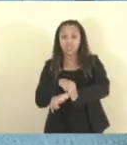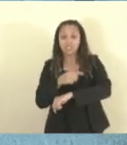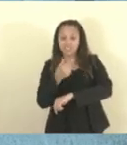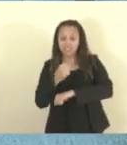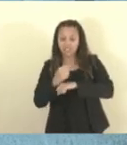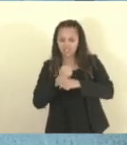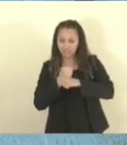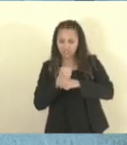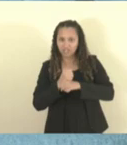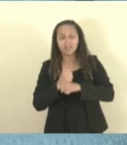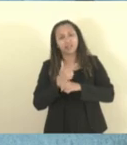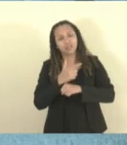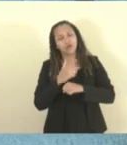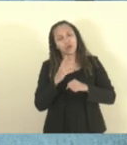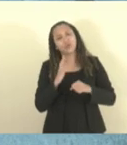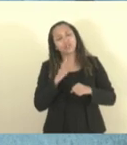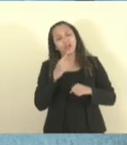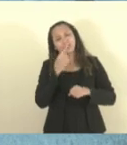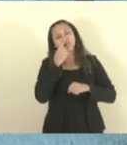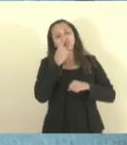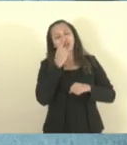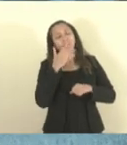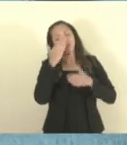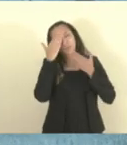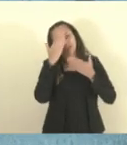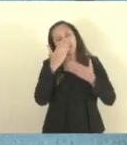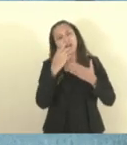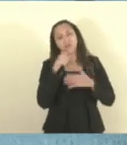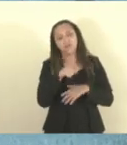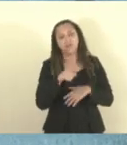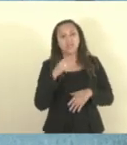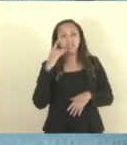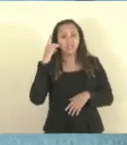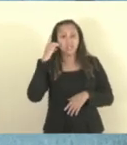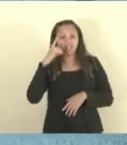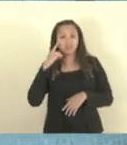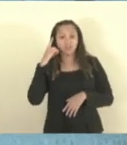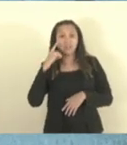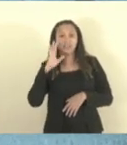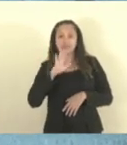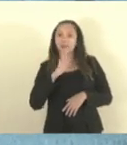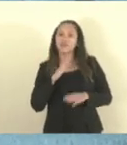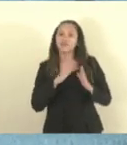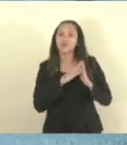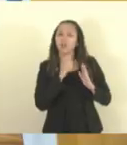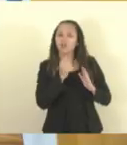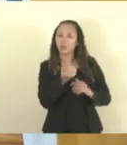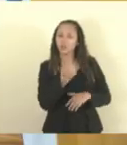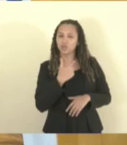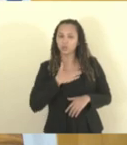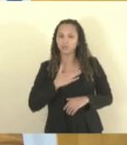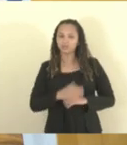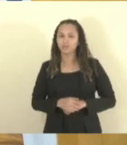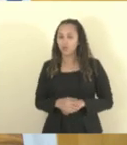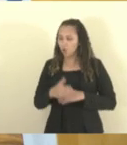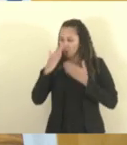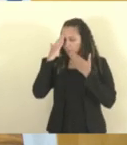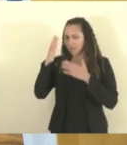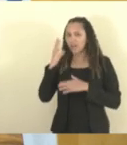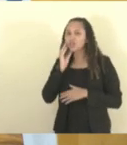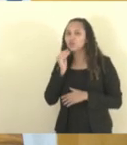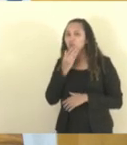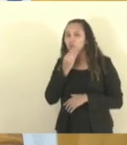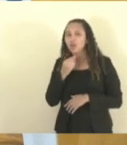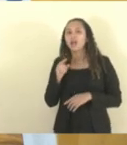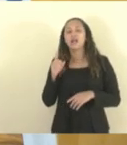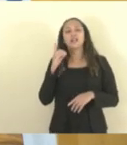casa e obrigado pela acolhida também, por V. Exª, que é mais morador do que eu um pouquinho dali. Obrigado, João, por você ter ido lá. O deputado Mazin também